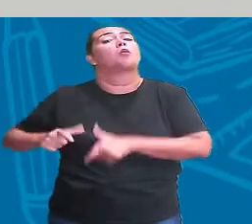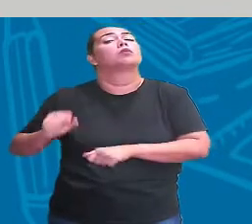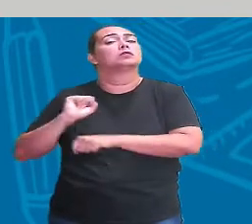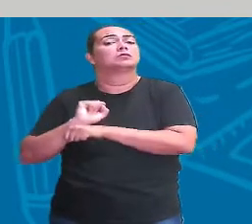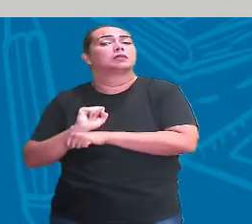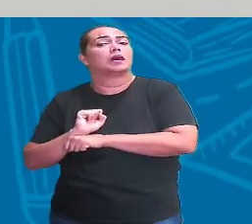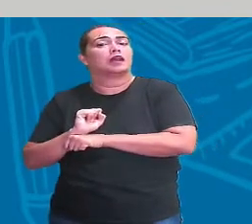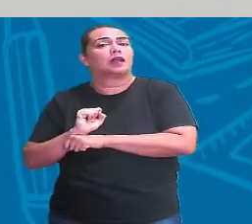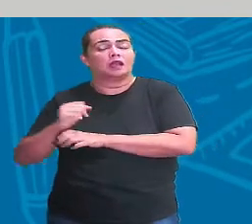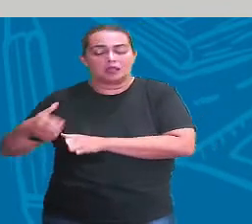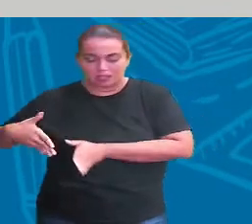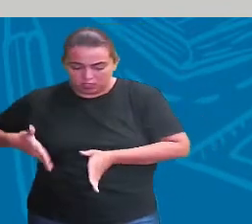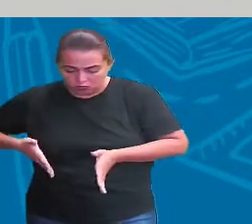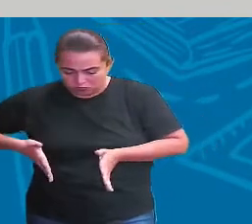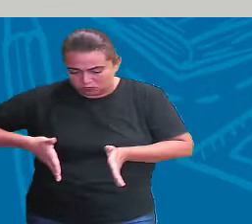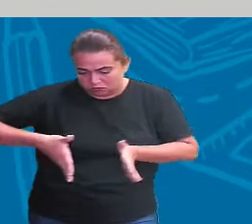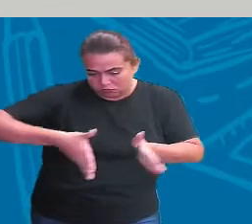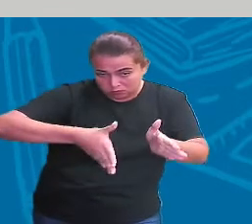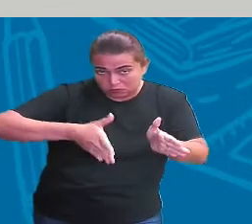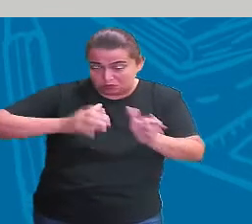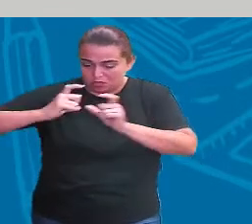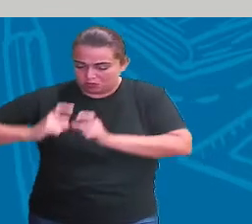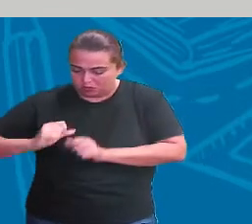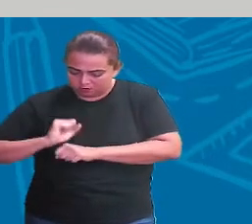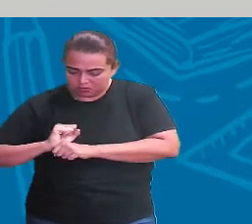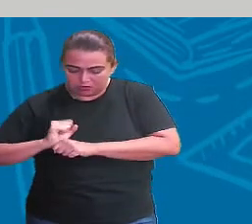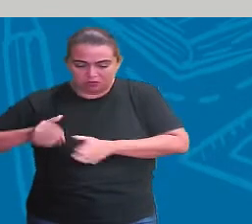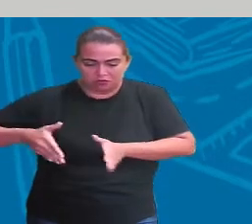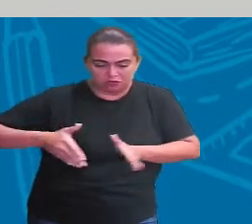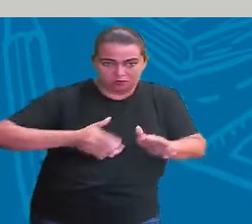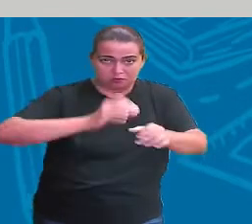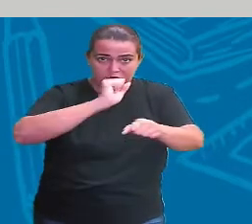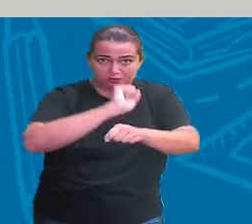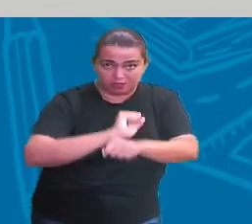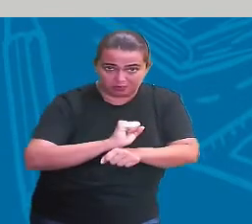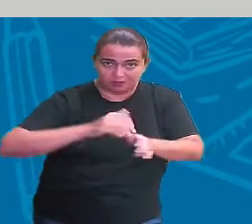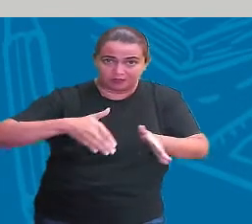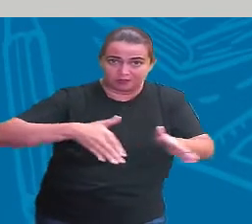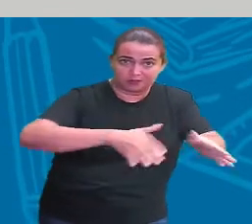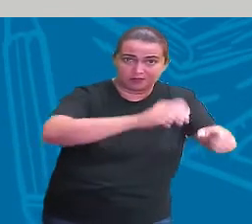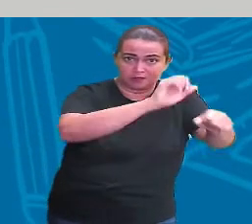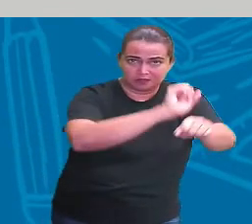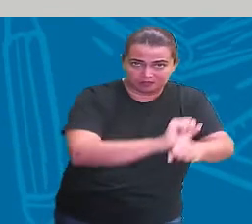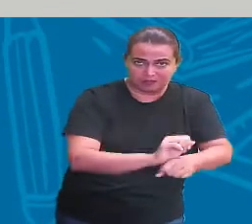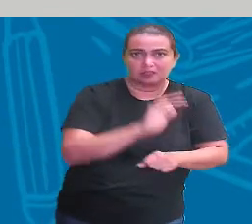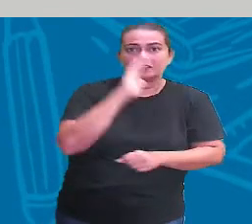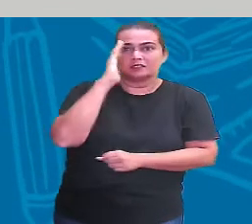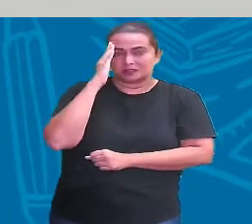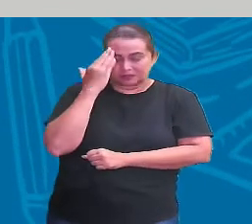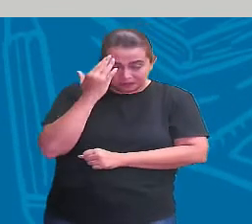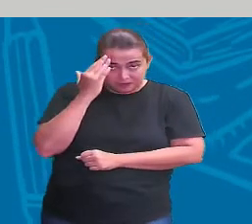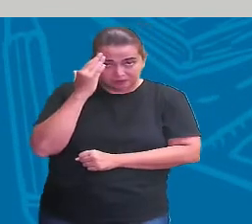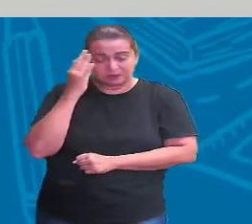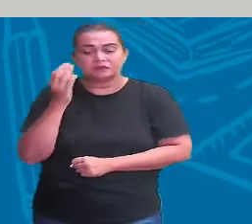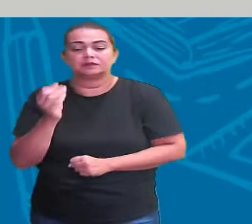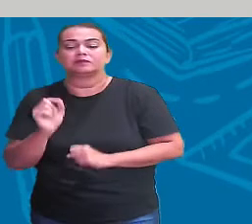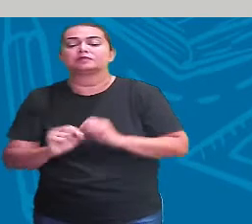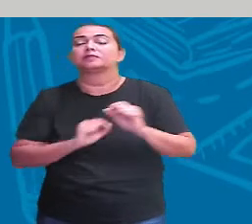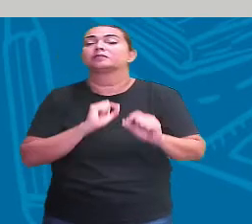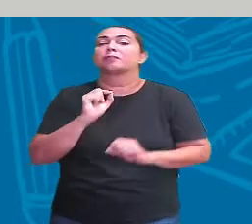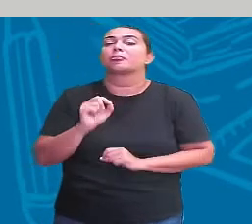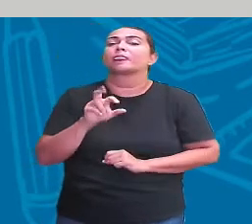dentro desse seu trajeto, tá bom? Continuando, vamos lá, vamos ver outro conceito aqui. O